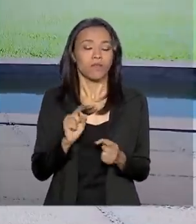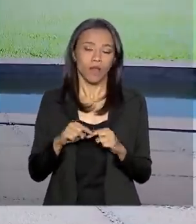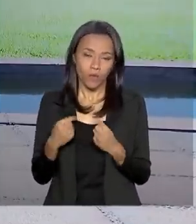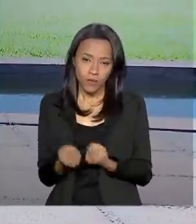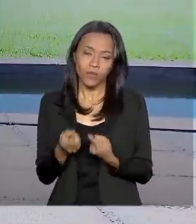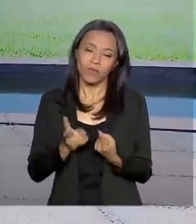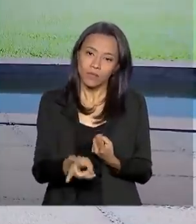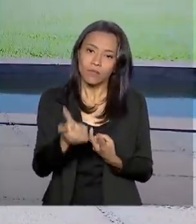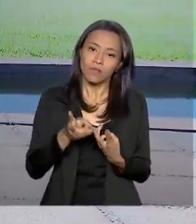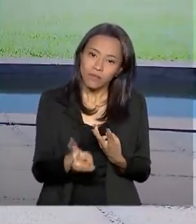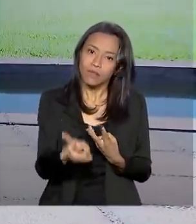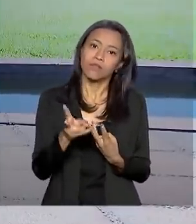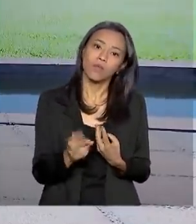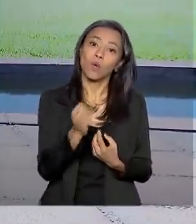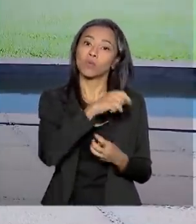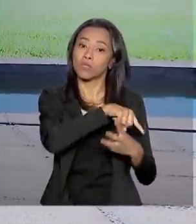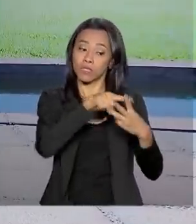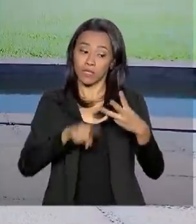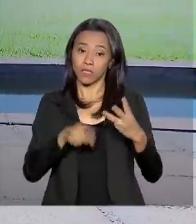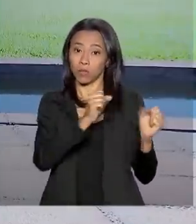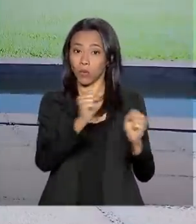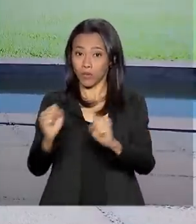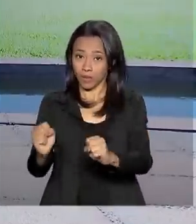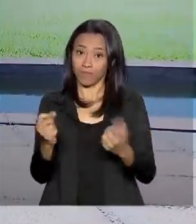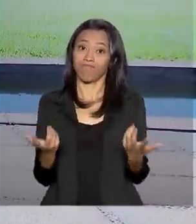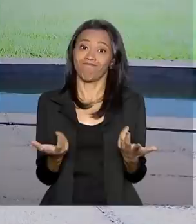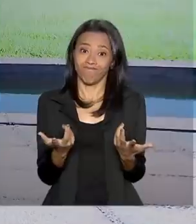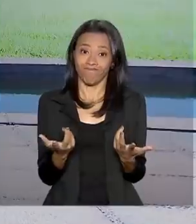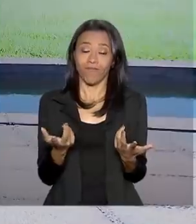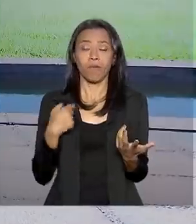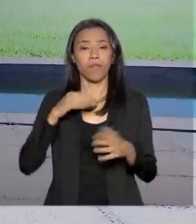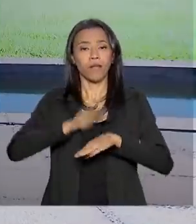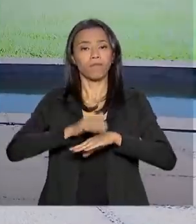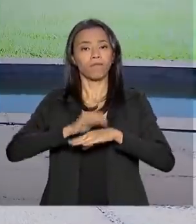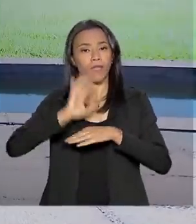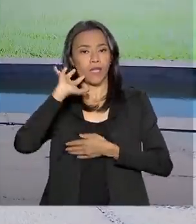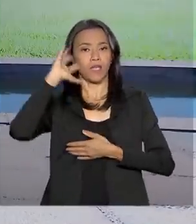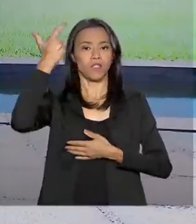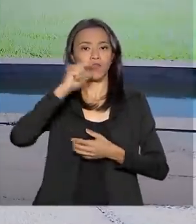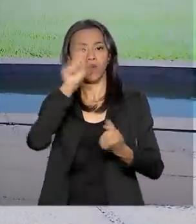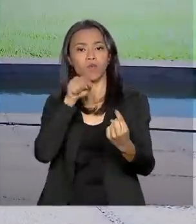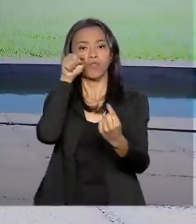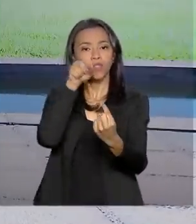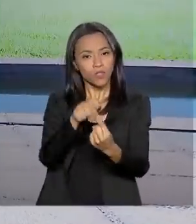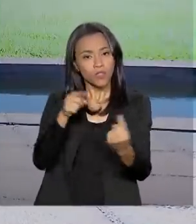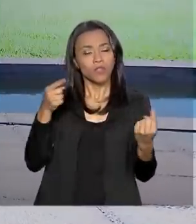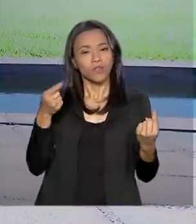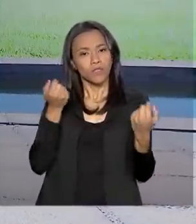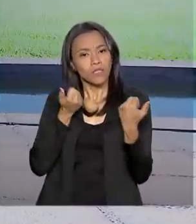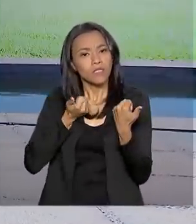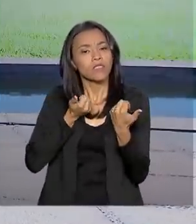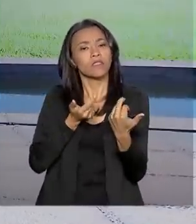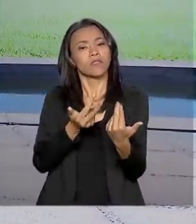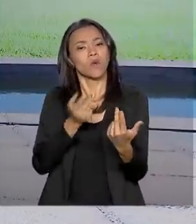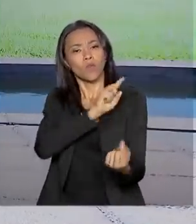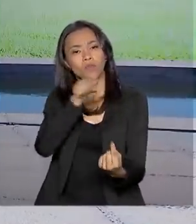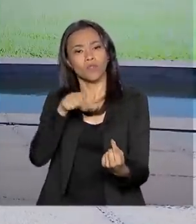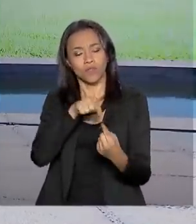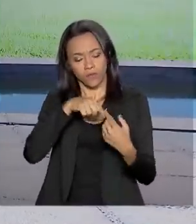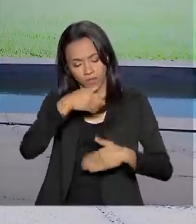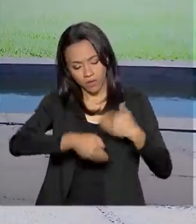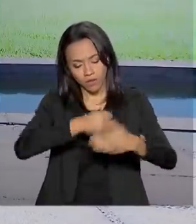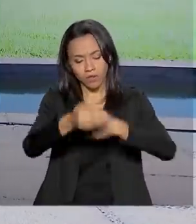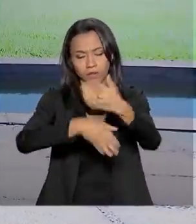permanente com os três poderes para definir objetivos comuns em prol do crescimento